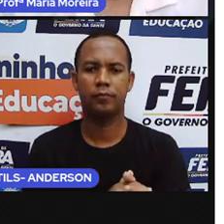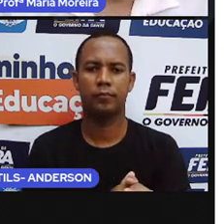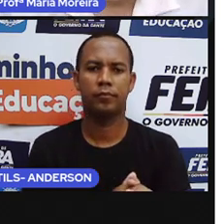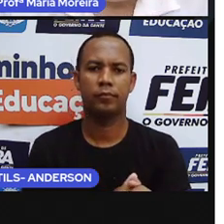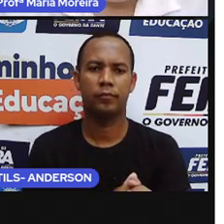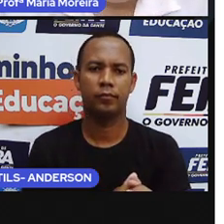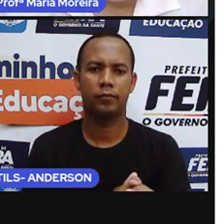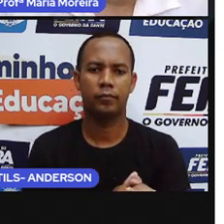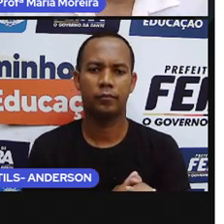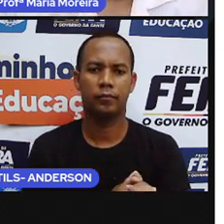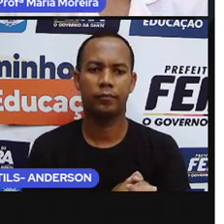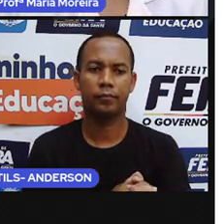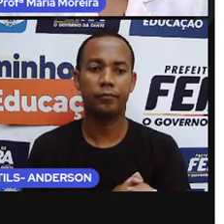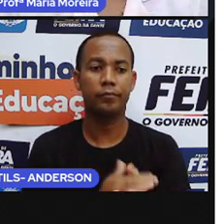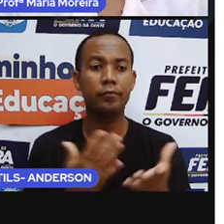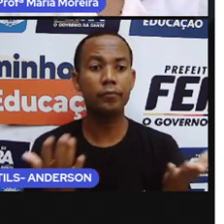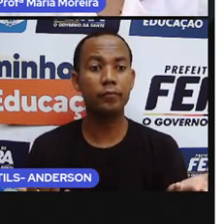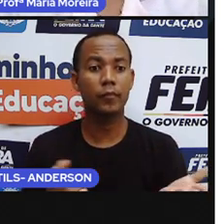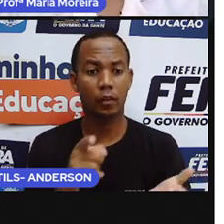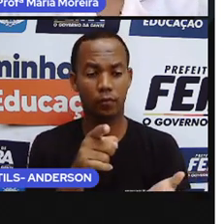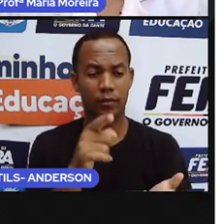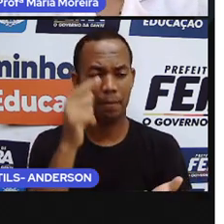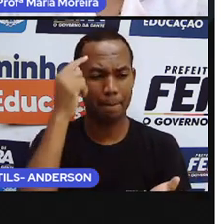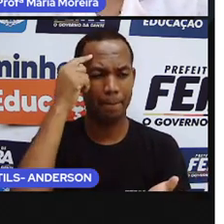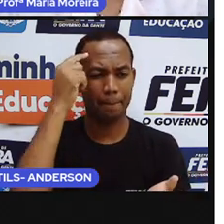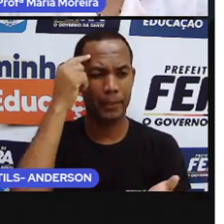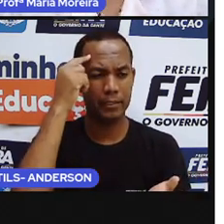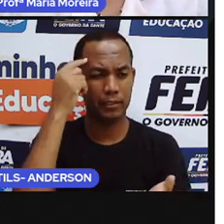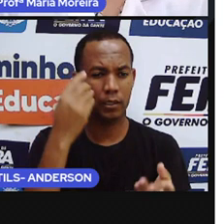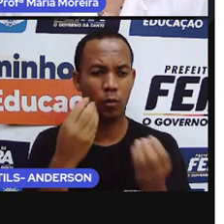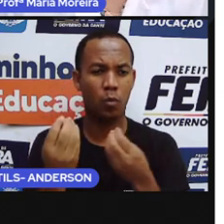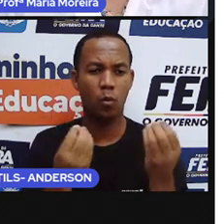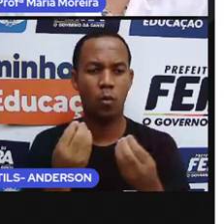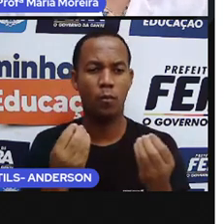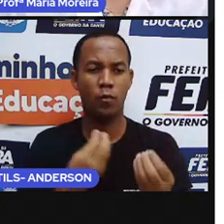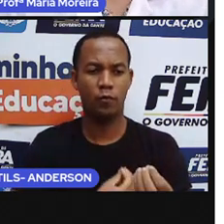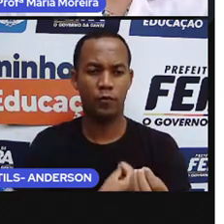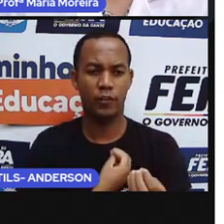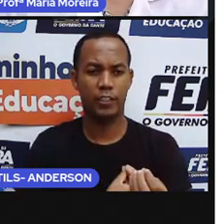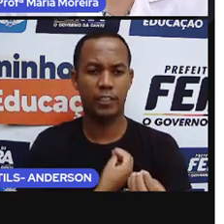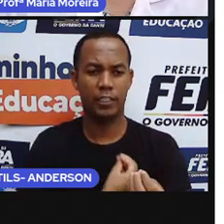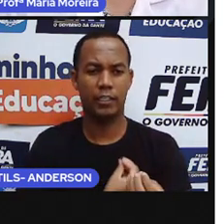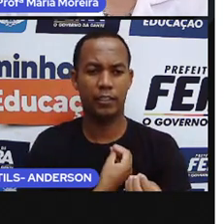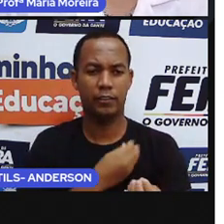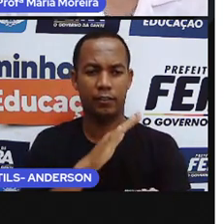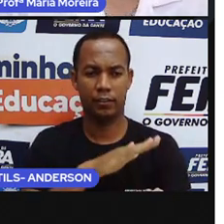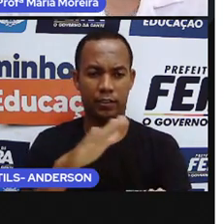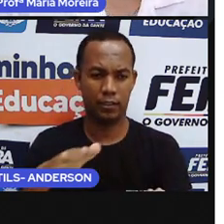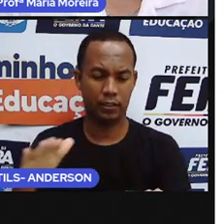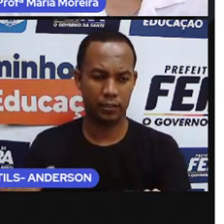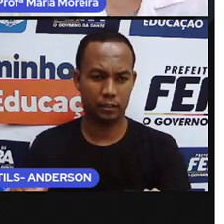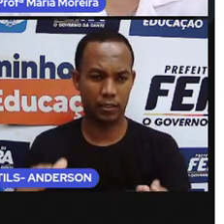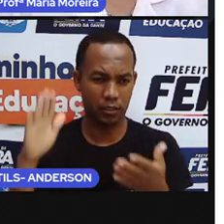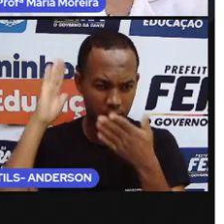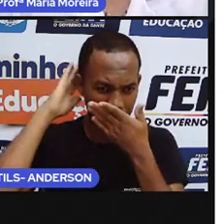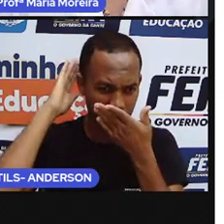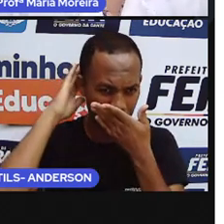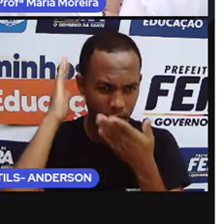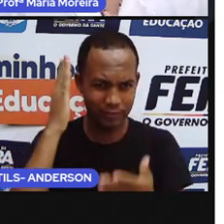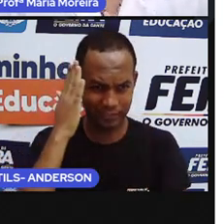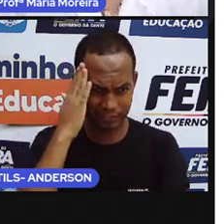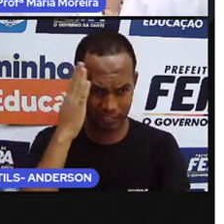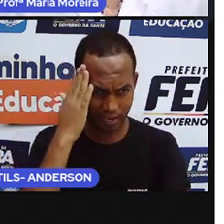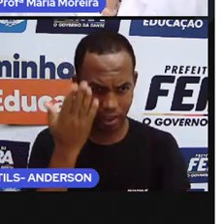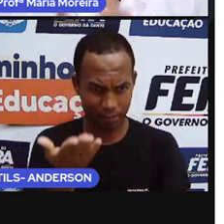Olá, aluno, você já parou para pensar como é a rotina de uma criança indígena? Já pararam o tempo que a Pró-maria colocou eles para pensar, né?